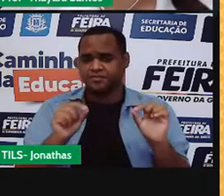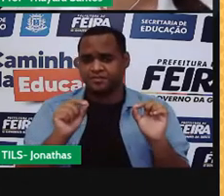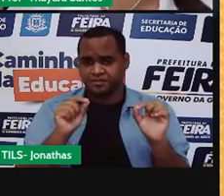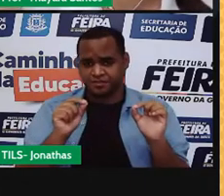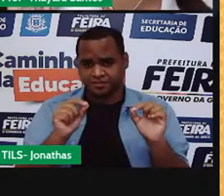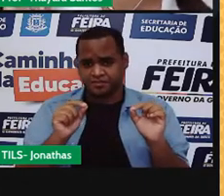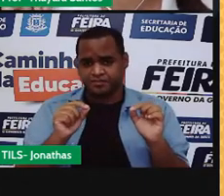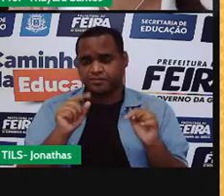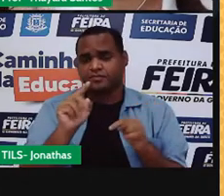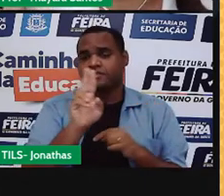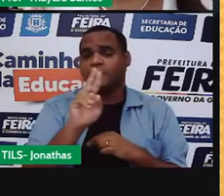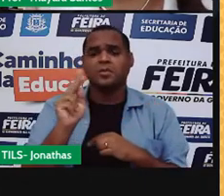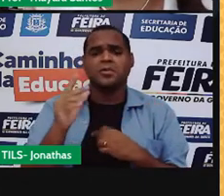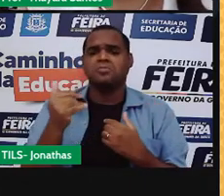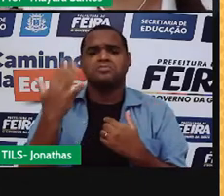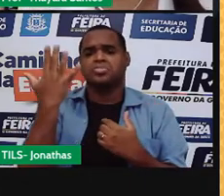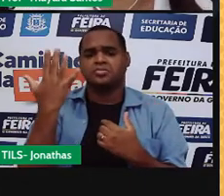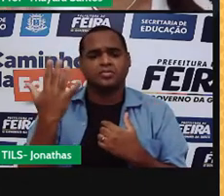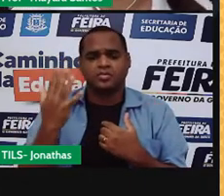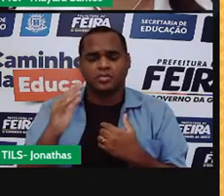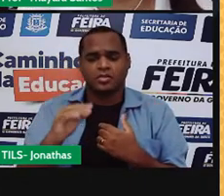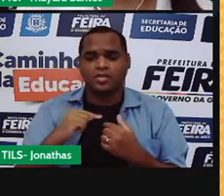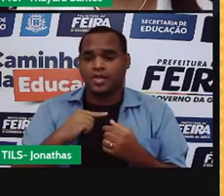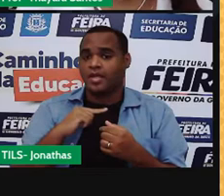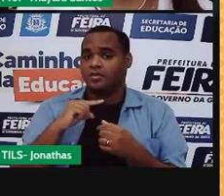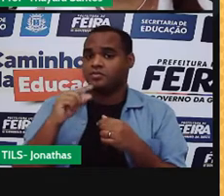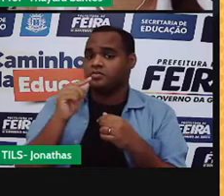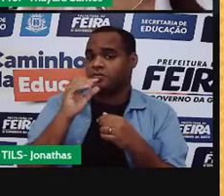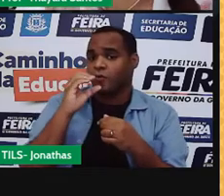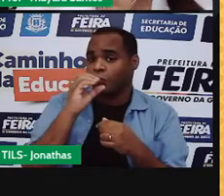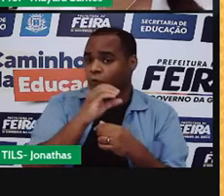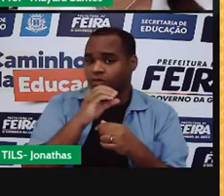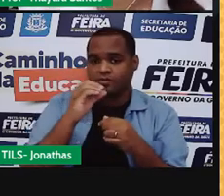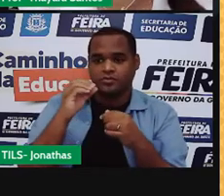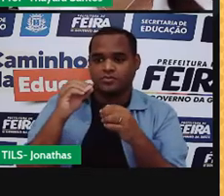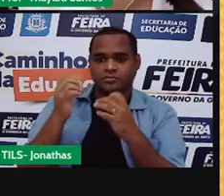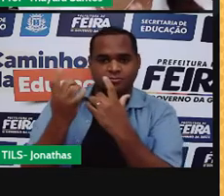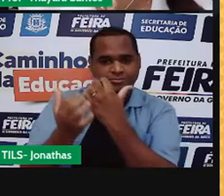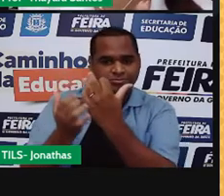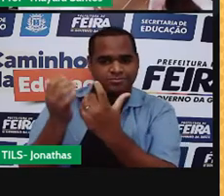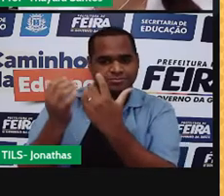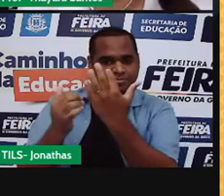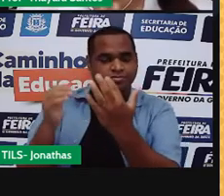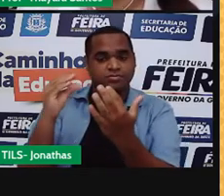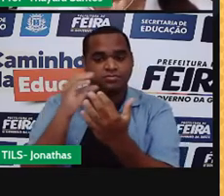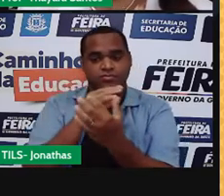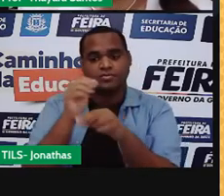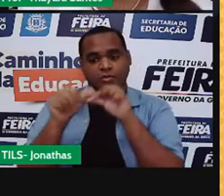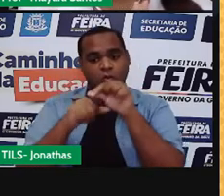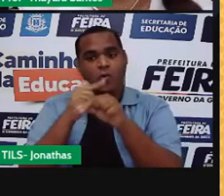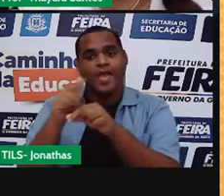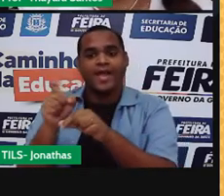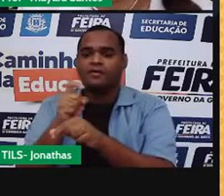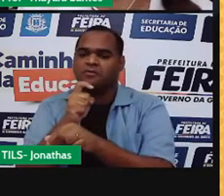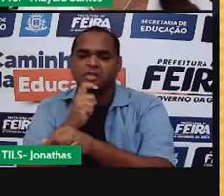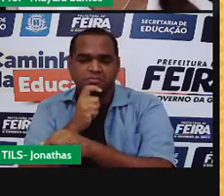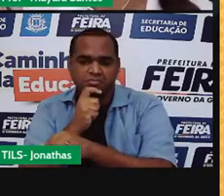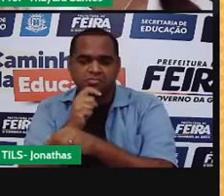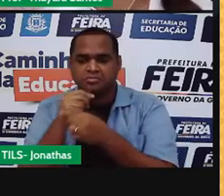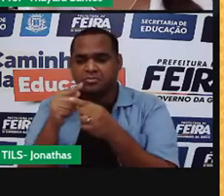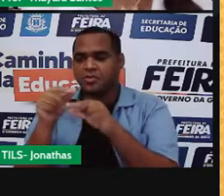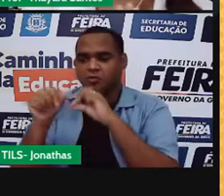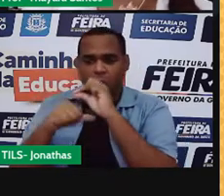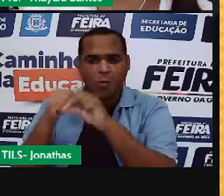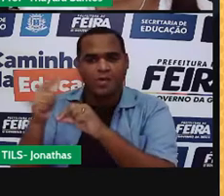água que estava em forma de vapor saindo do chuveiro, esse vapor, quando entrou em contato com aquela superfície fria, que é o vidro ou o espelho,